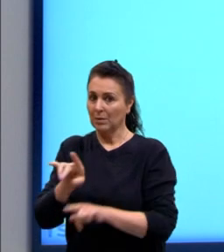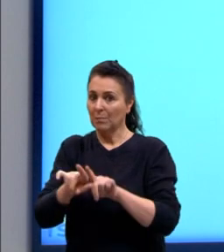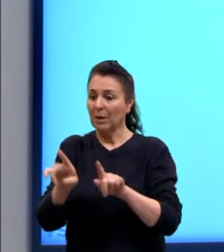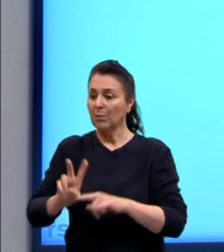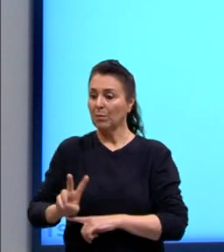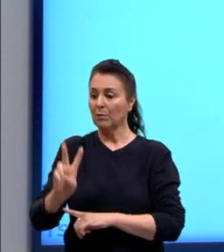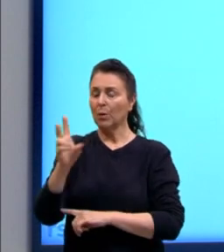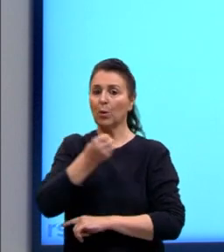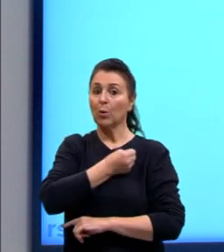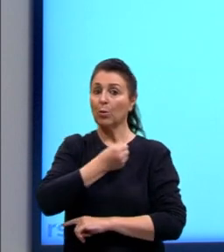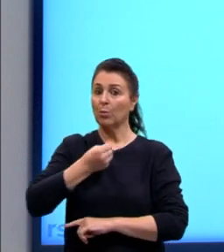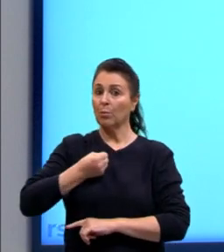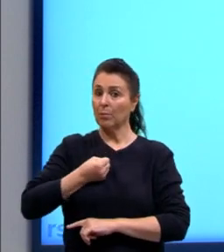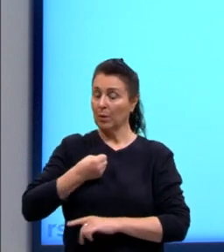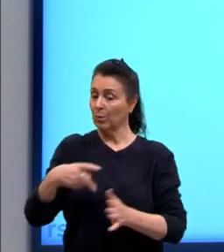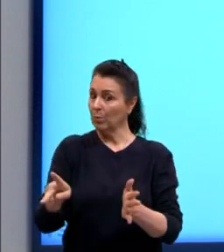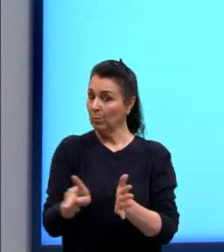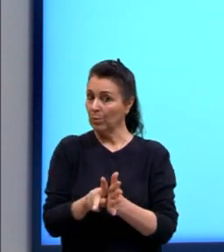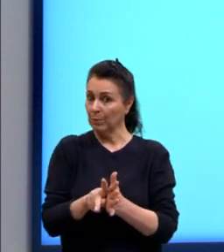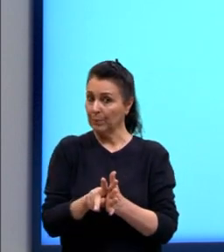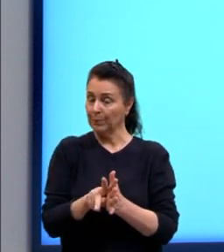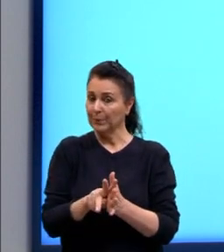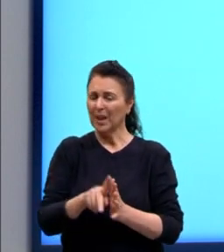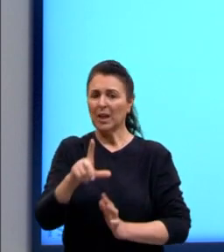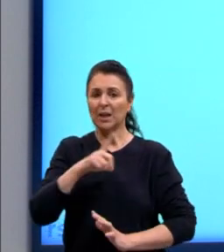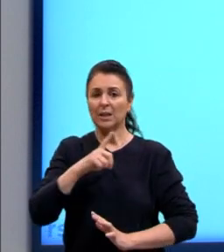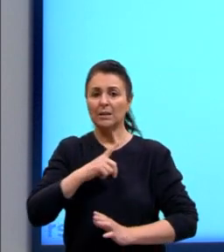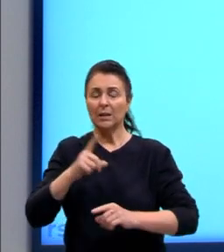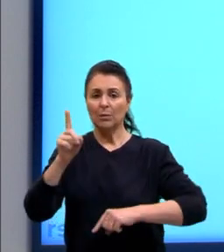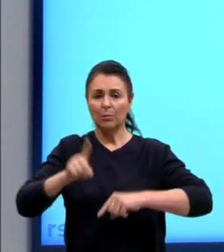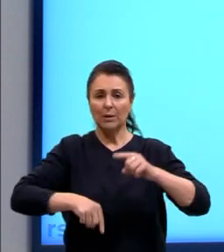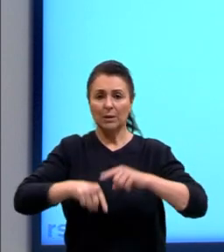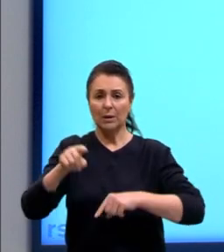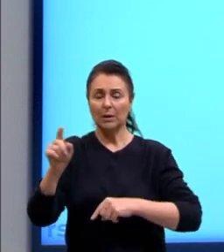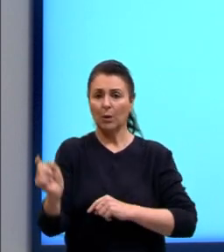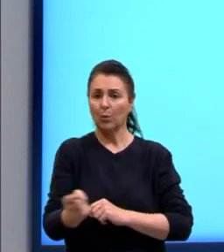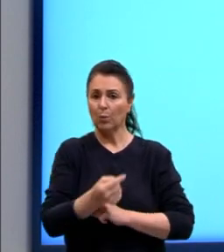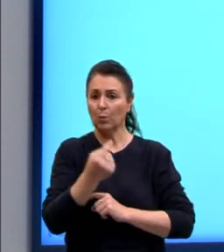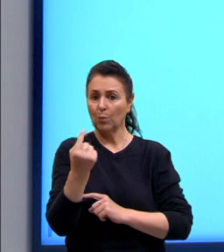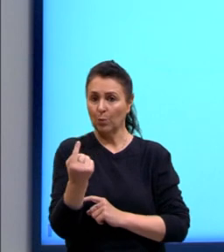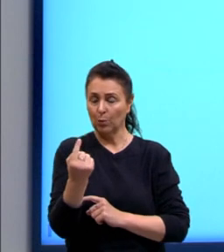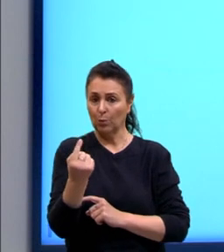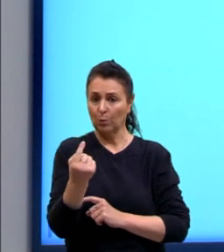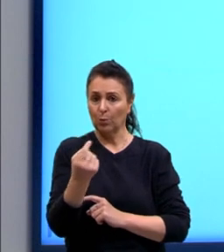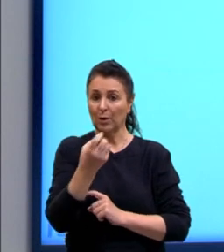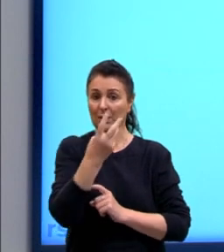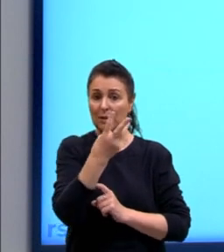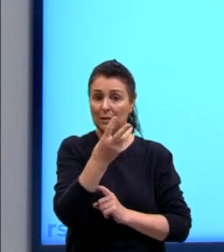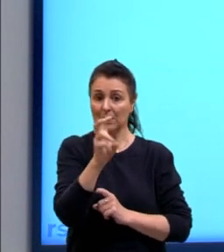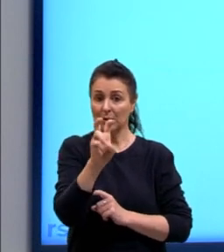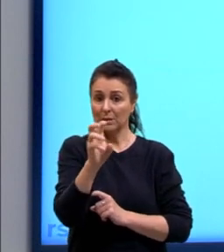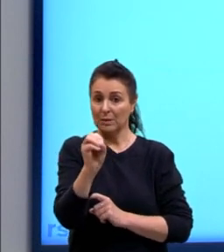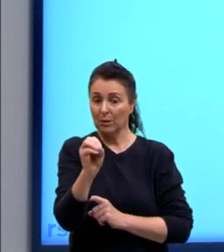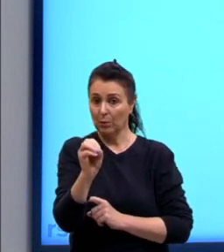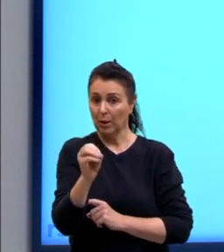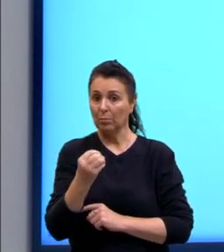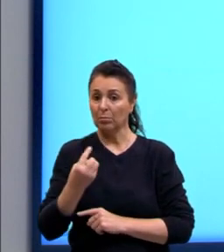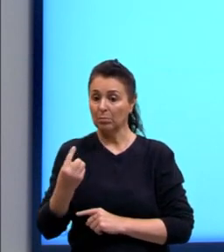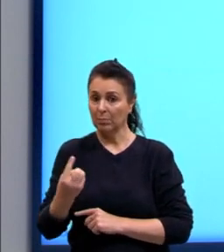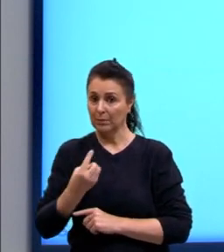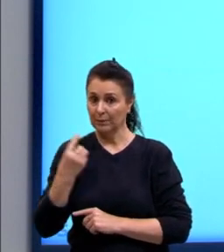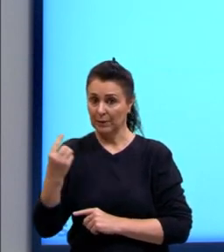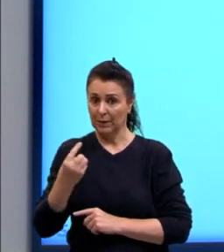o valor numérico em si. Se nós tínhamos do produto 1, 350 unidades vendidas no primeiro